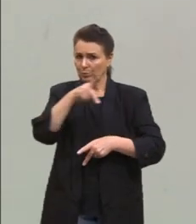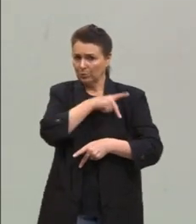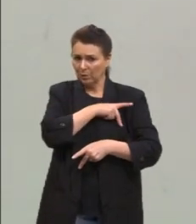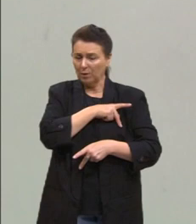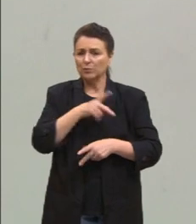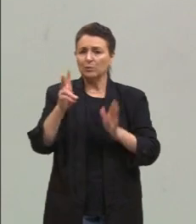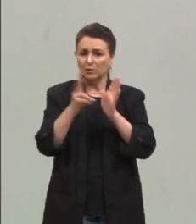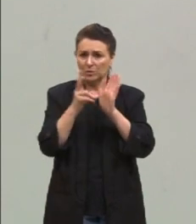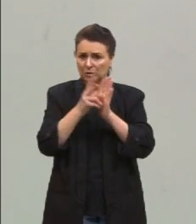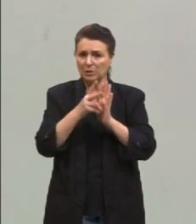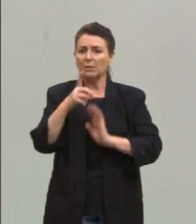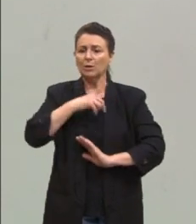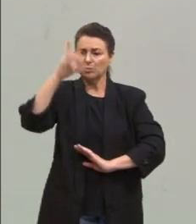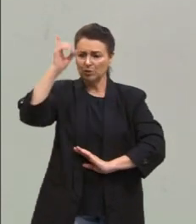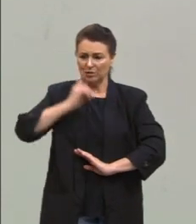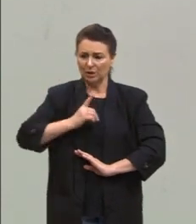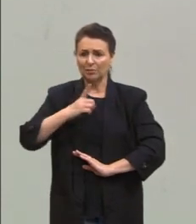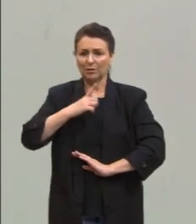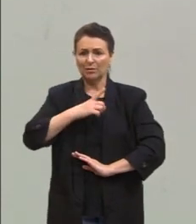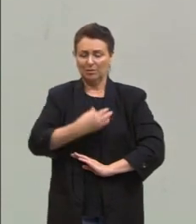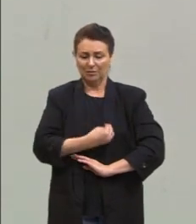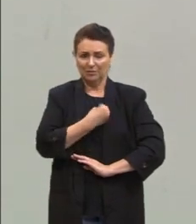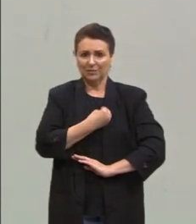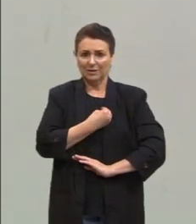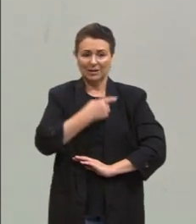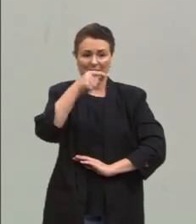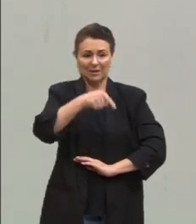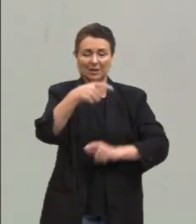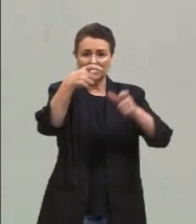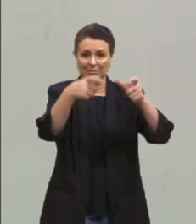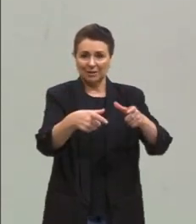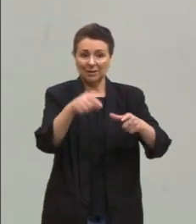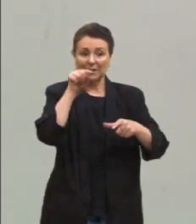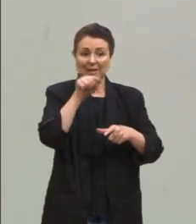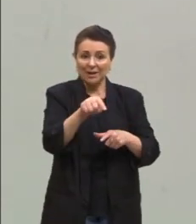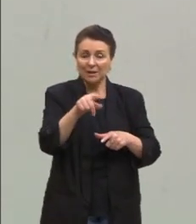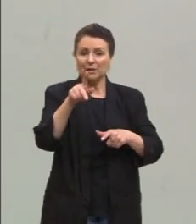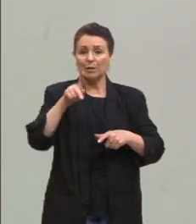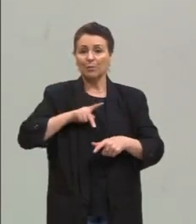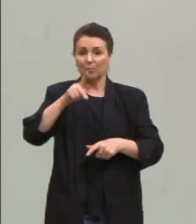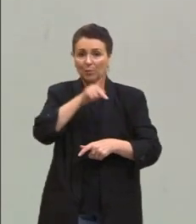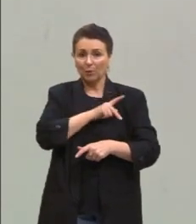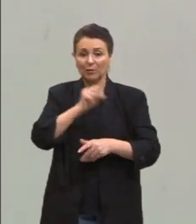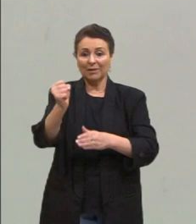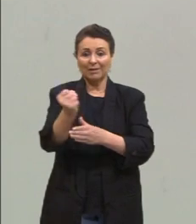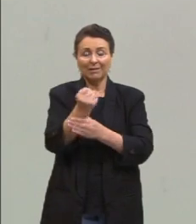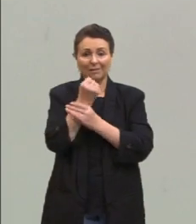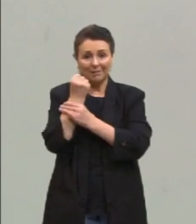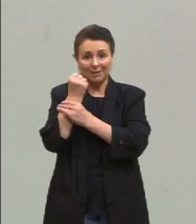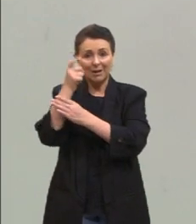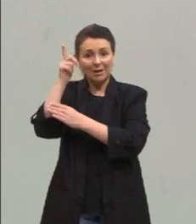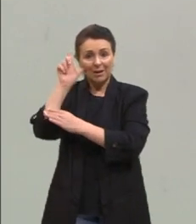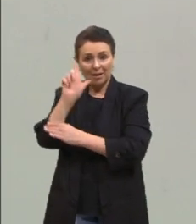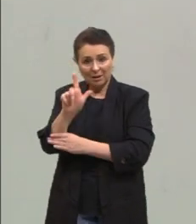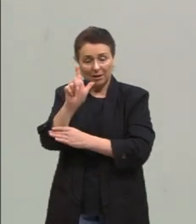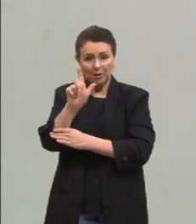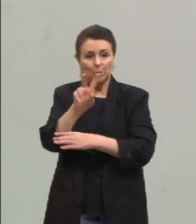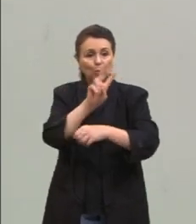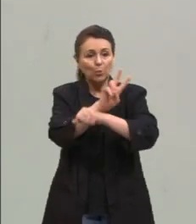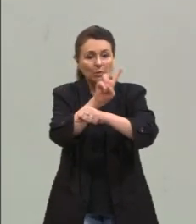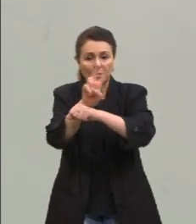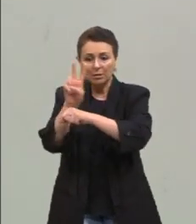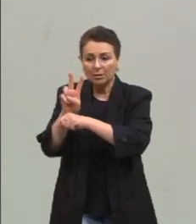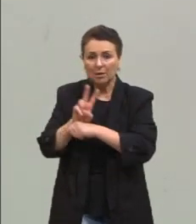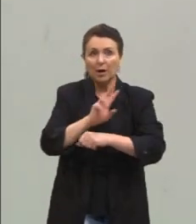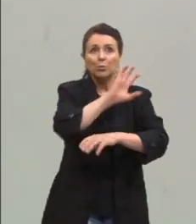por si só, mas, ao mesmo tempo, além disso, são esses povos que garantem, em grande parte, a preservação do meio ambiente.